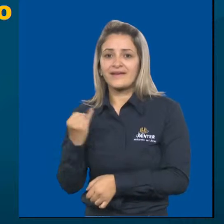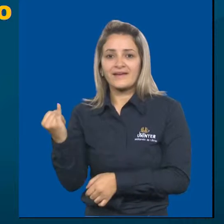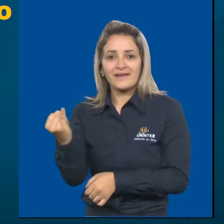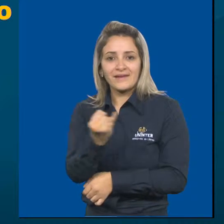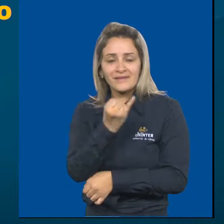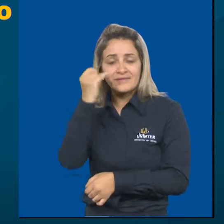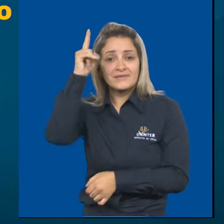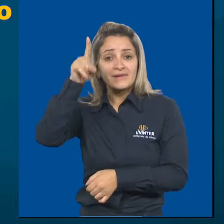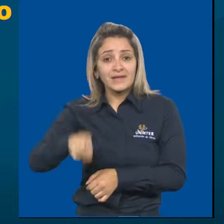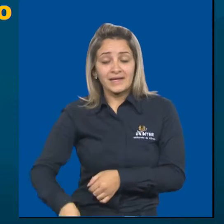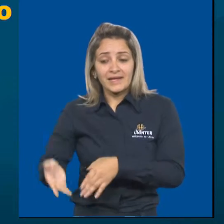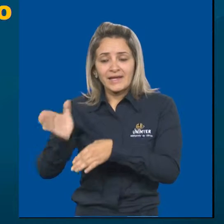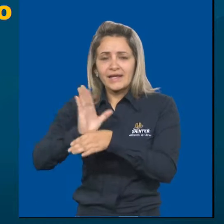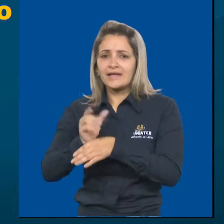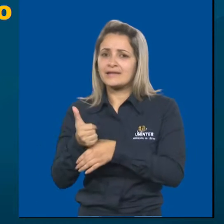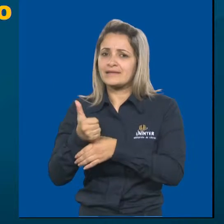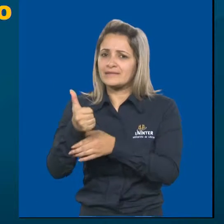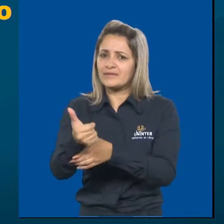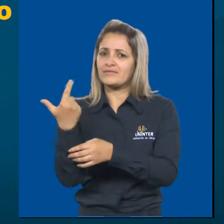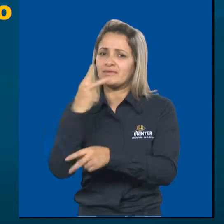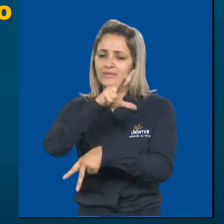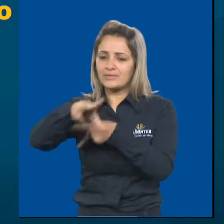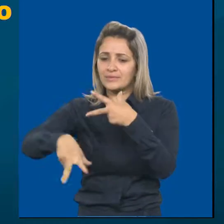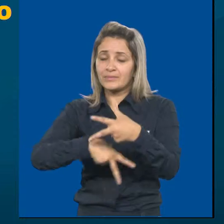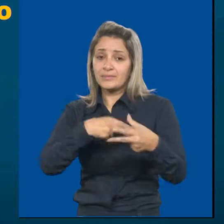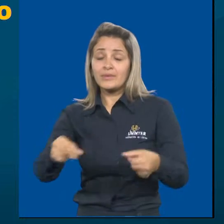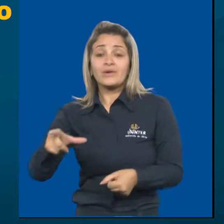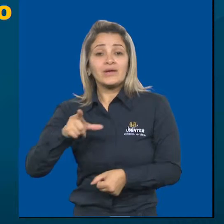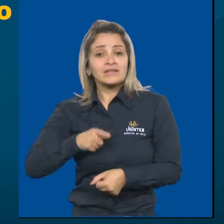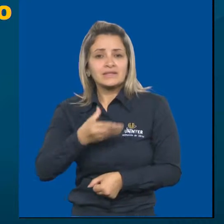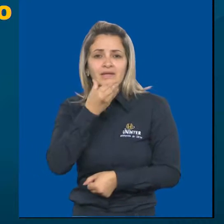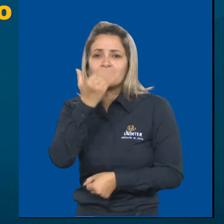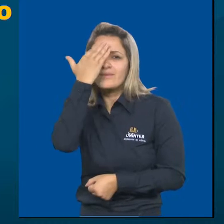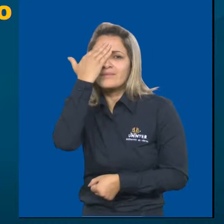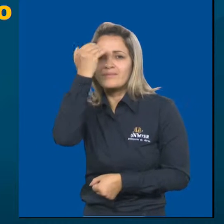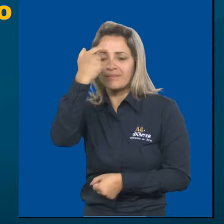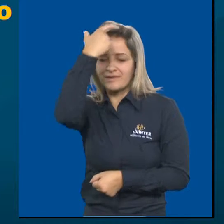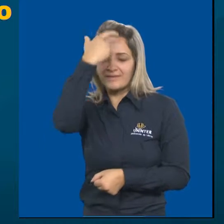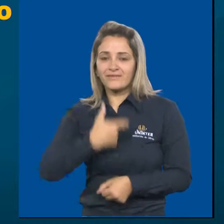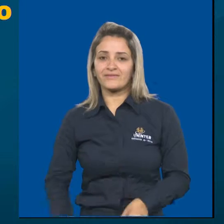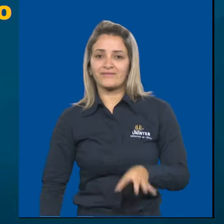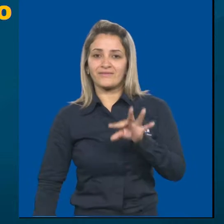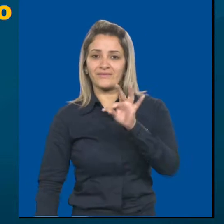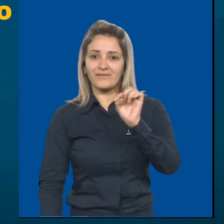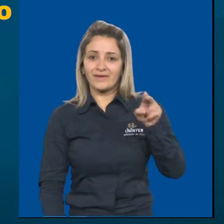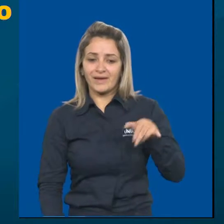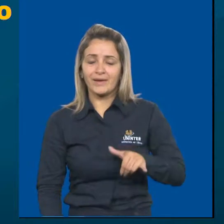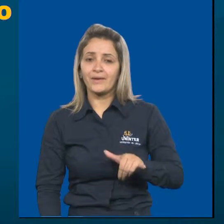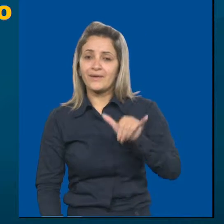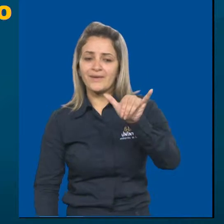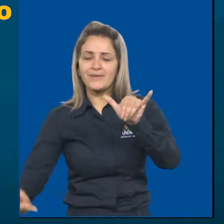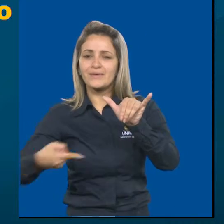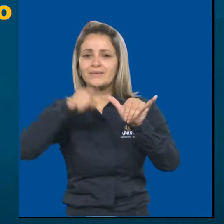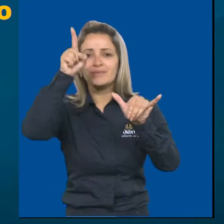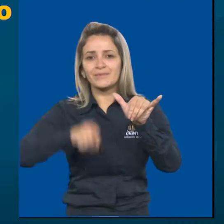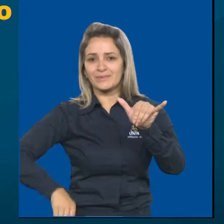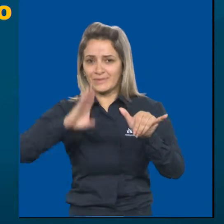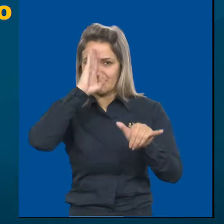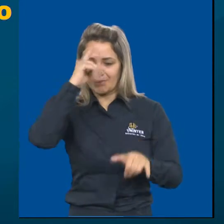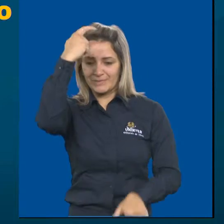premiadíssimo que tem no elenco o ator Tony Servillo, que interpreta o personagem principal no filme.